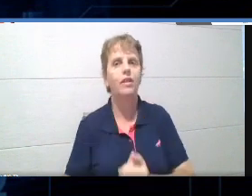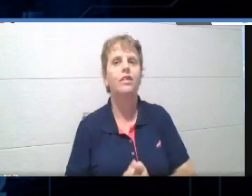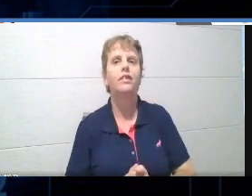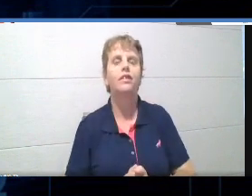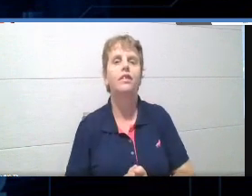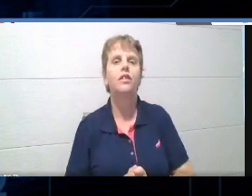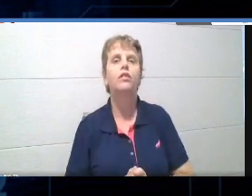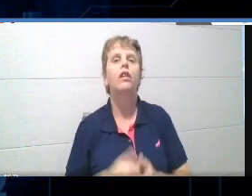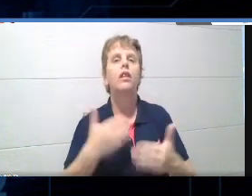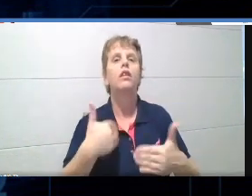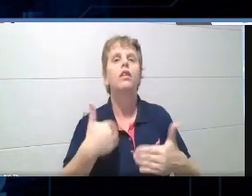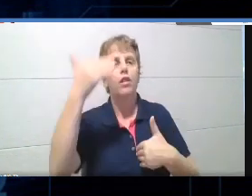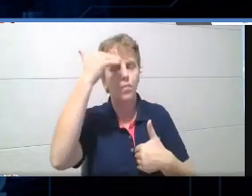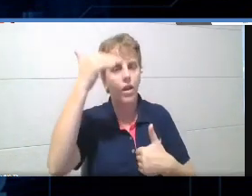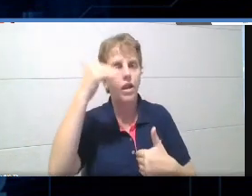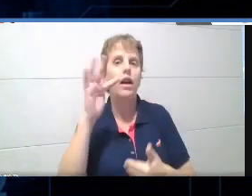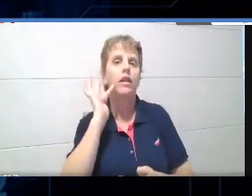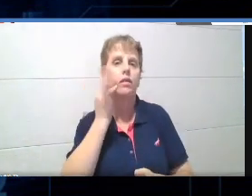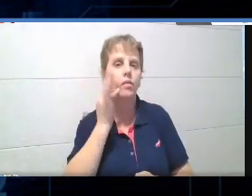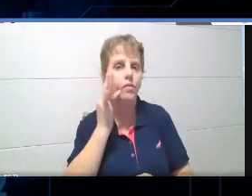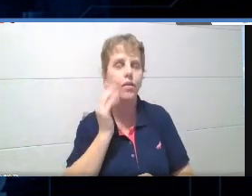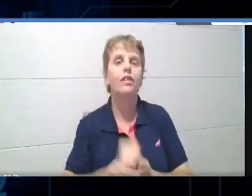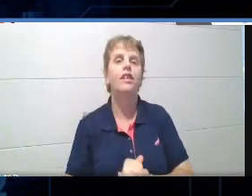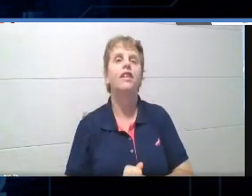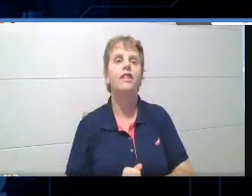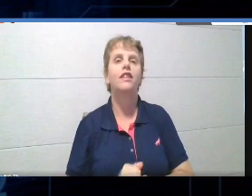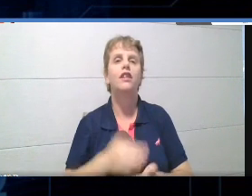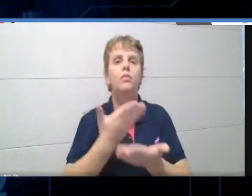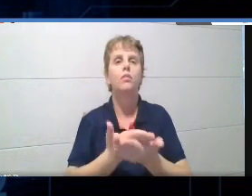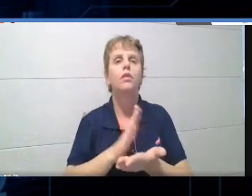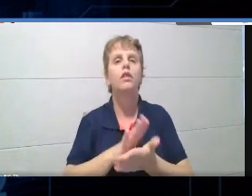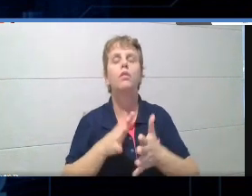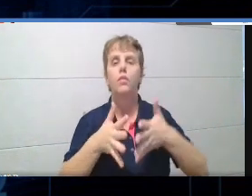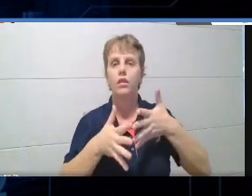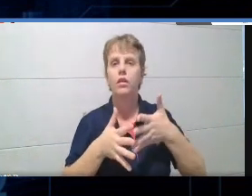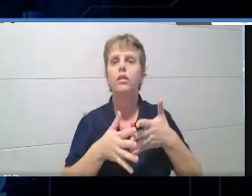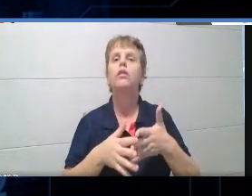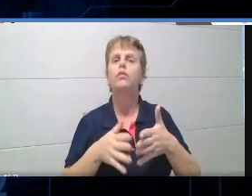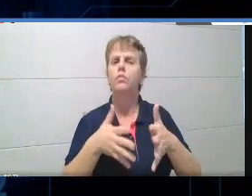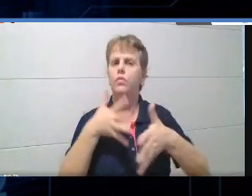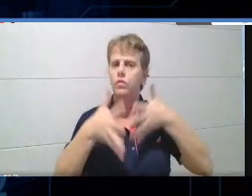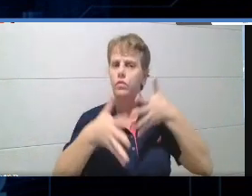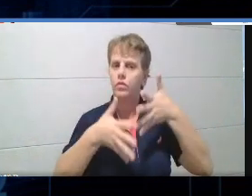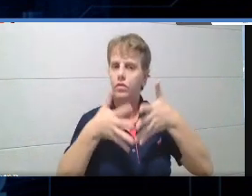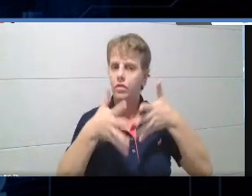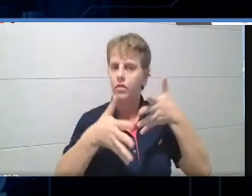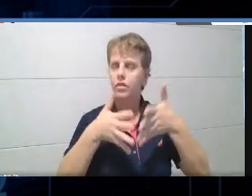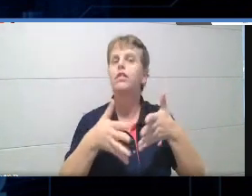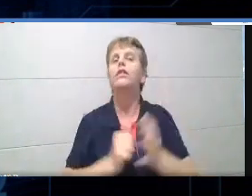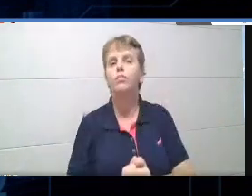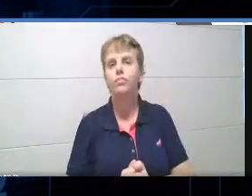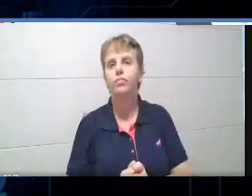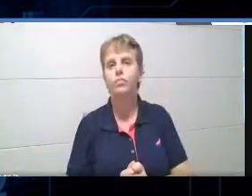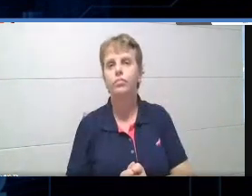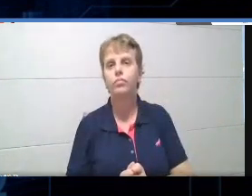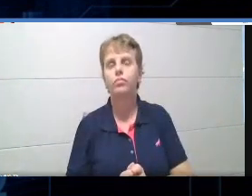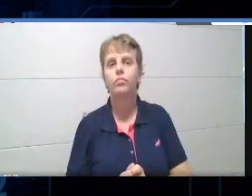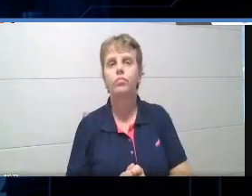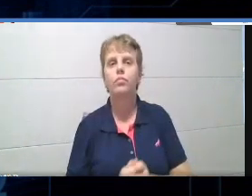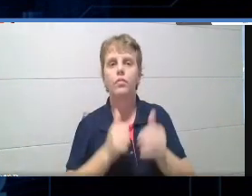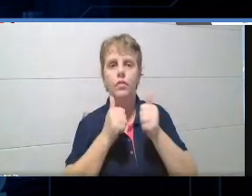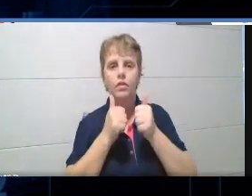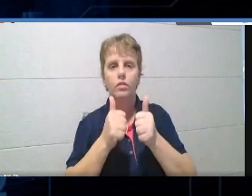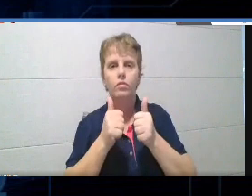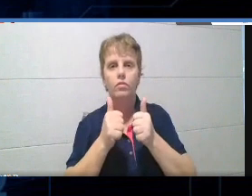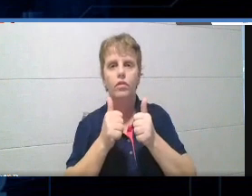agradecer a Fádia, né? Obrigada, Fádia, por estar fazendo a transmissão. Tudo bem aí,